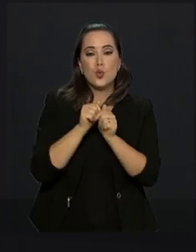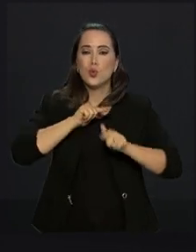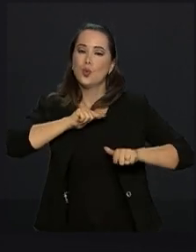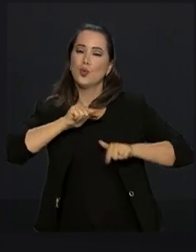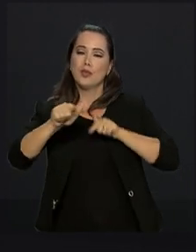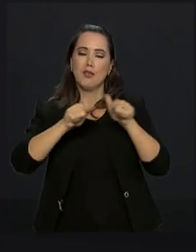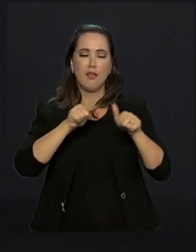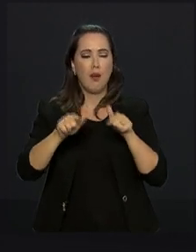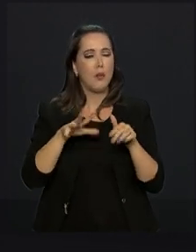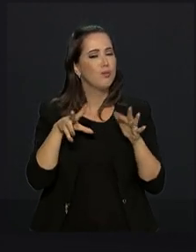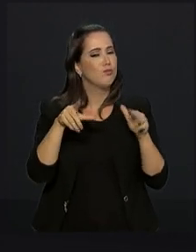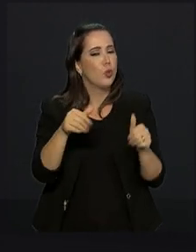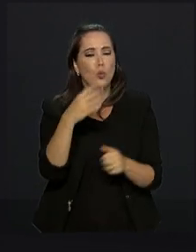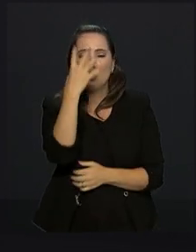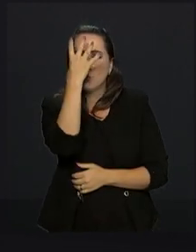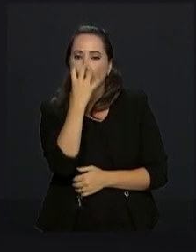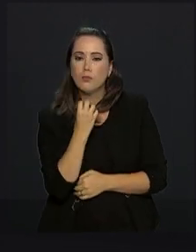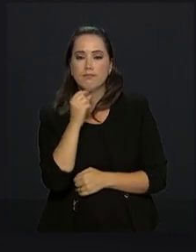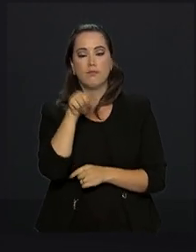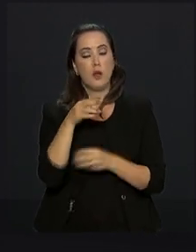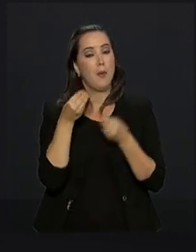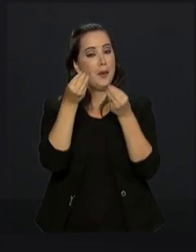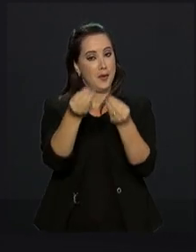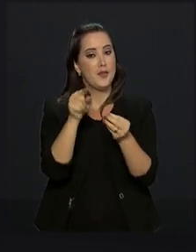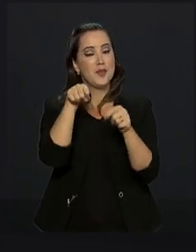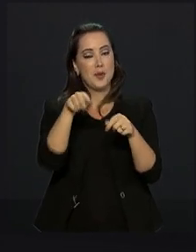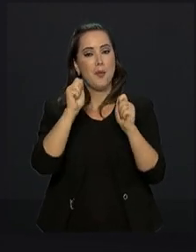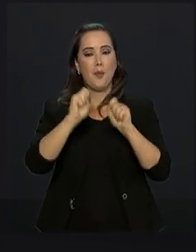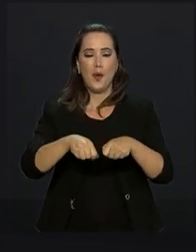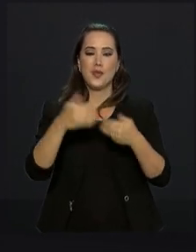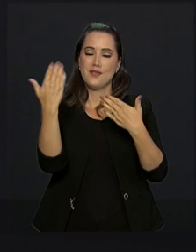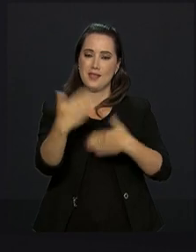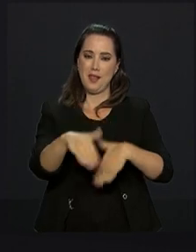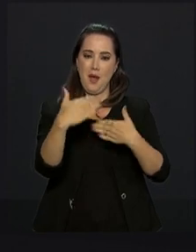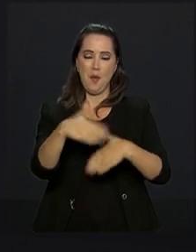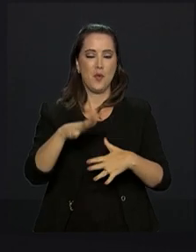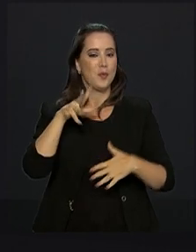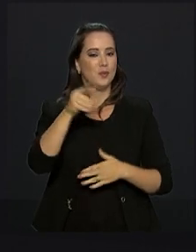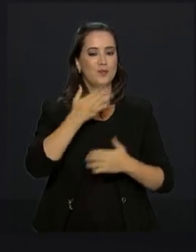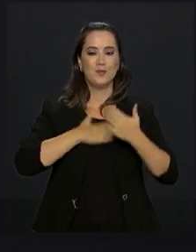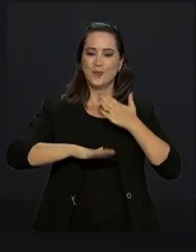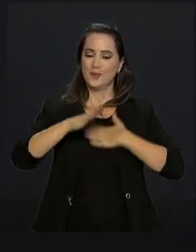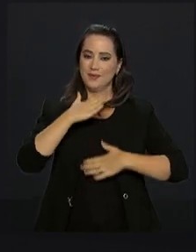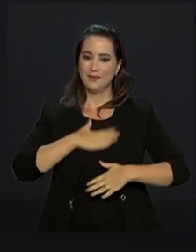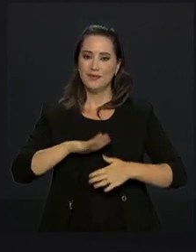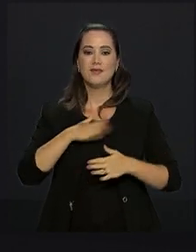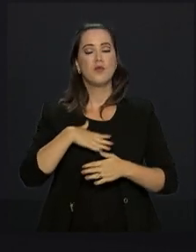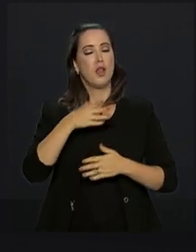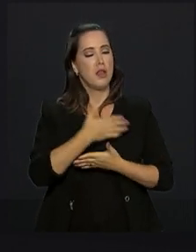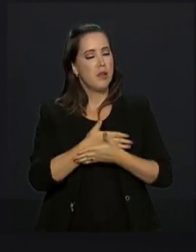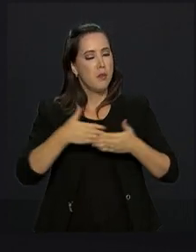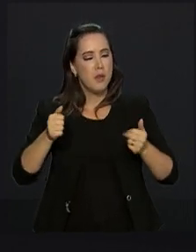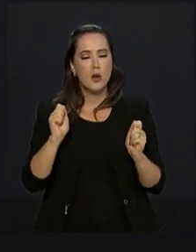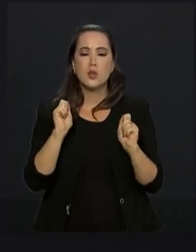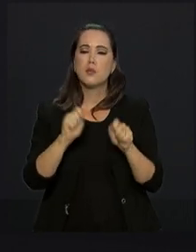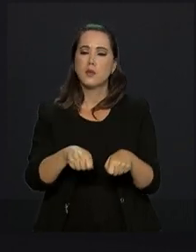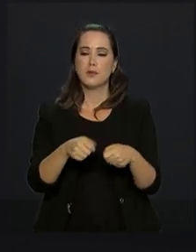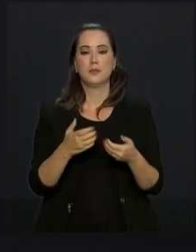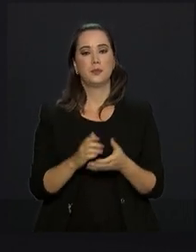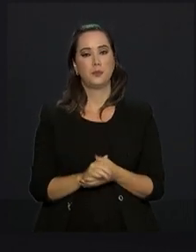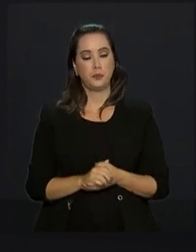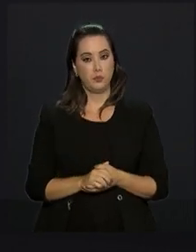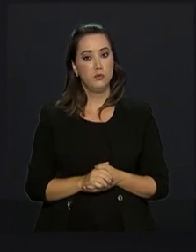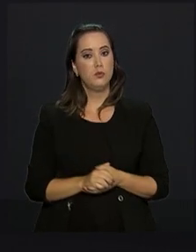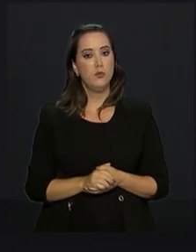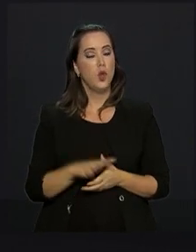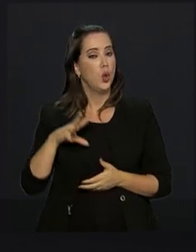trabalhando com toda a seriedade para que você realize a prova com total tranquilidade e nas melhores condições possíveis.